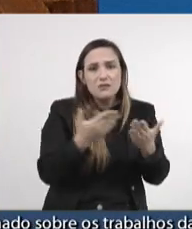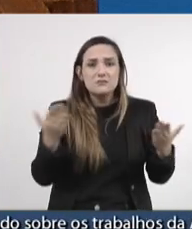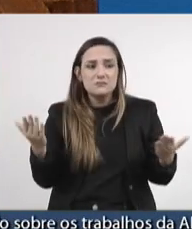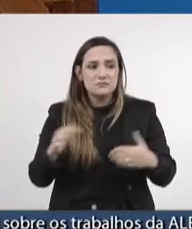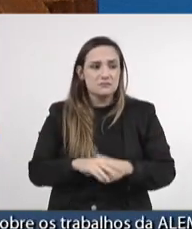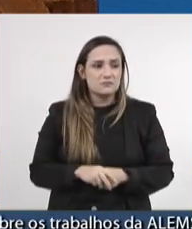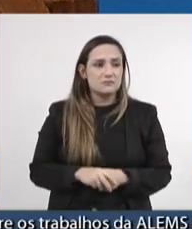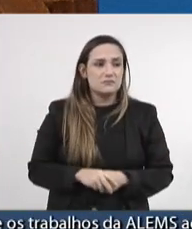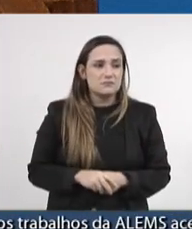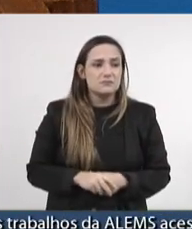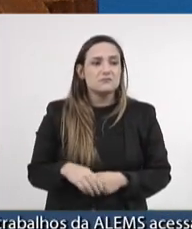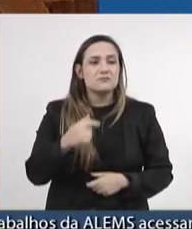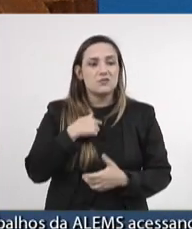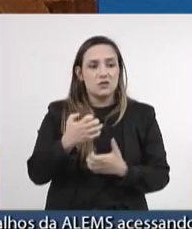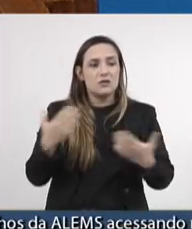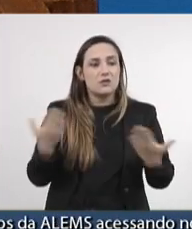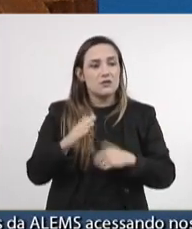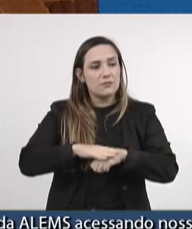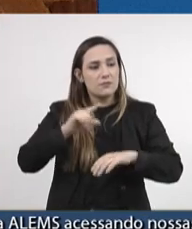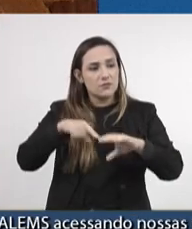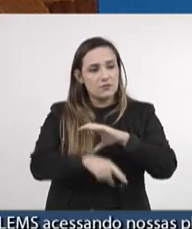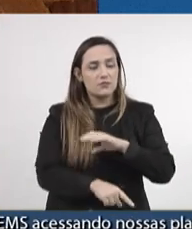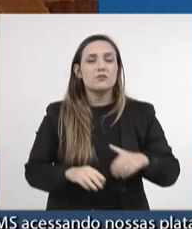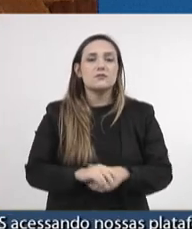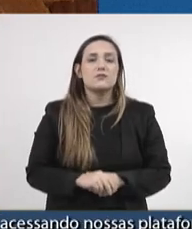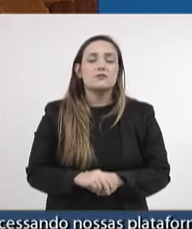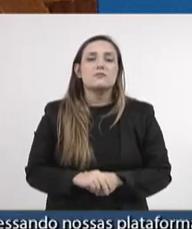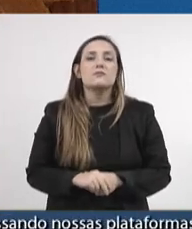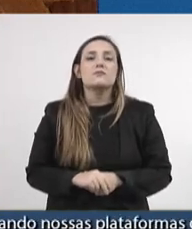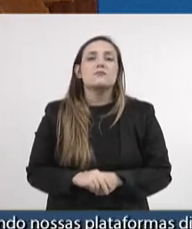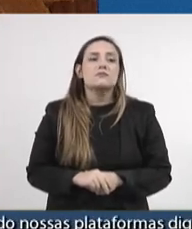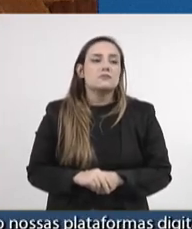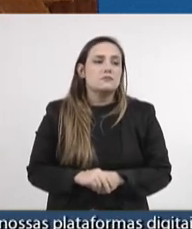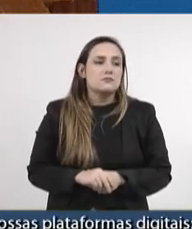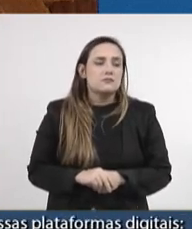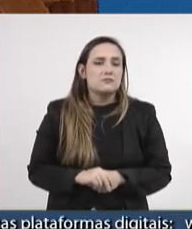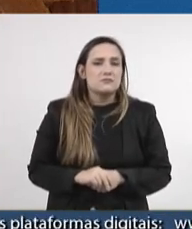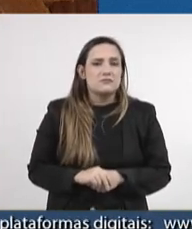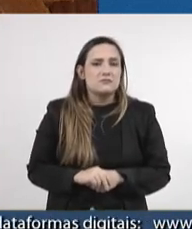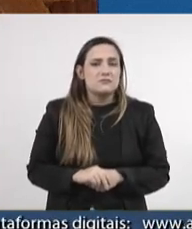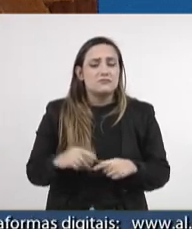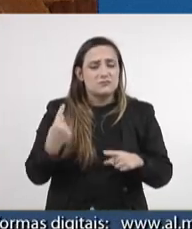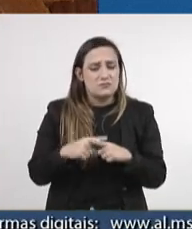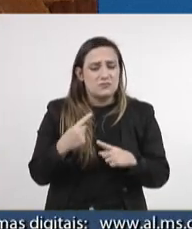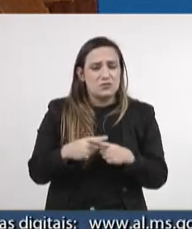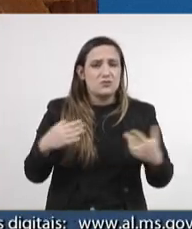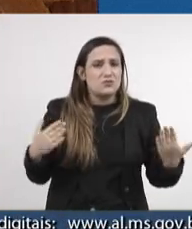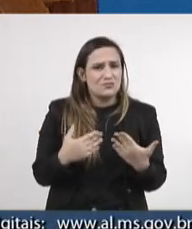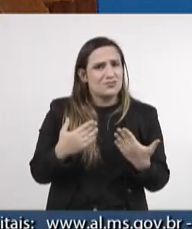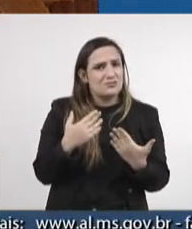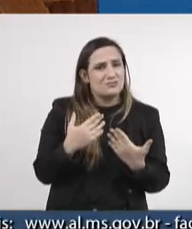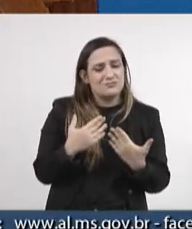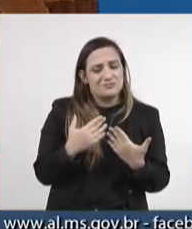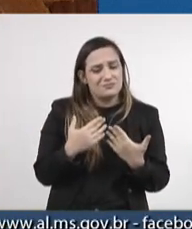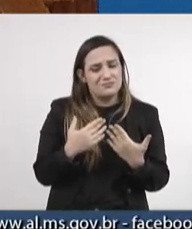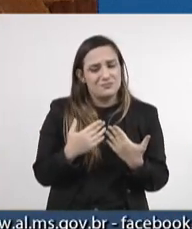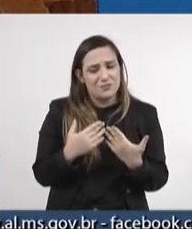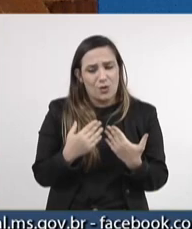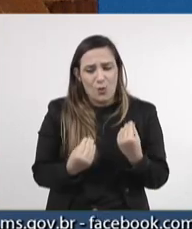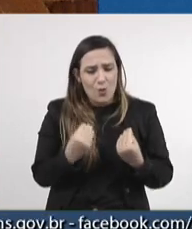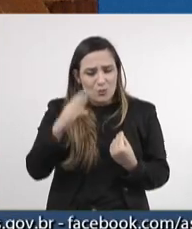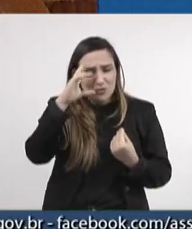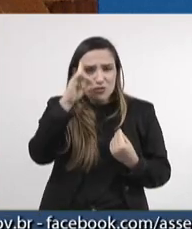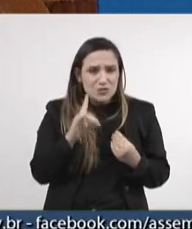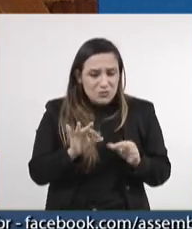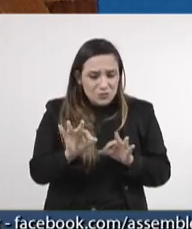E eu quero aprofundar, deputado Antônio Vaz, porque a gestão que é feita nas escolas hoje atrapalha o desenvolvimento